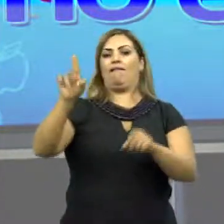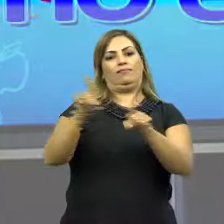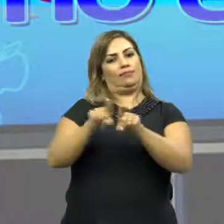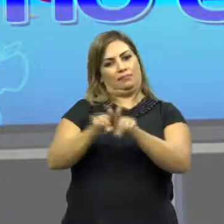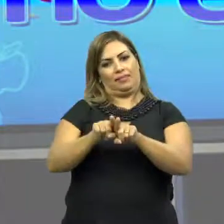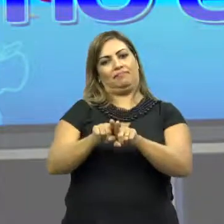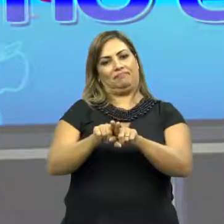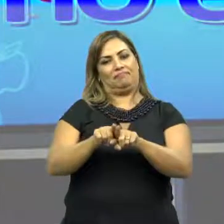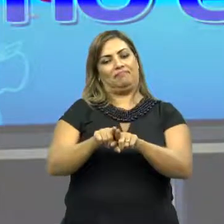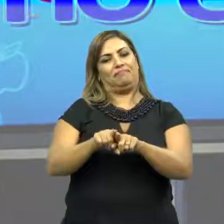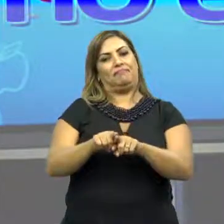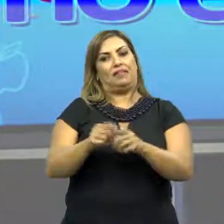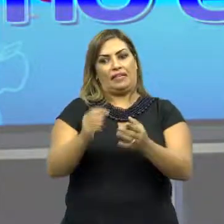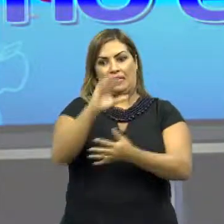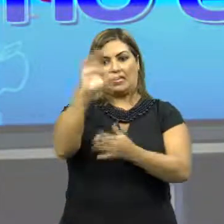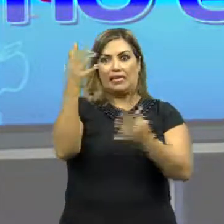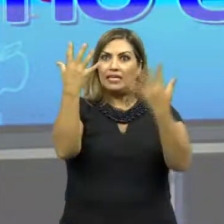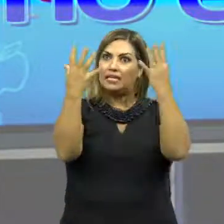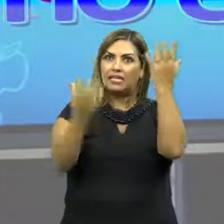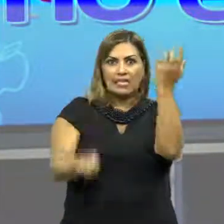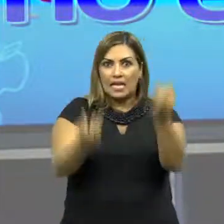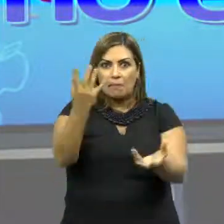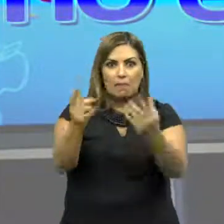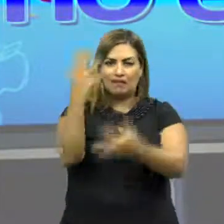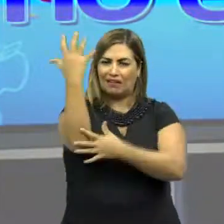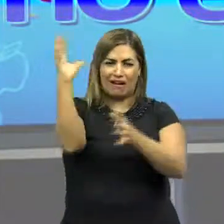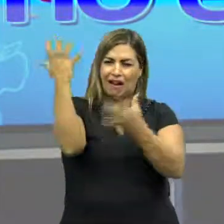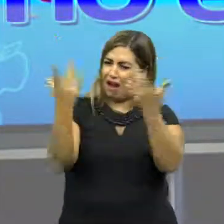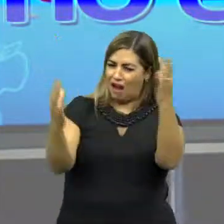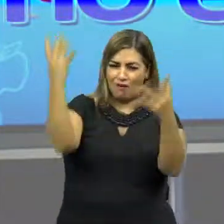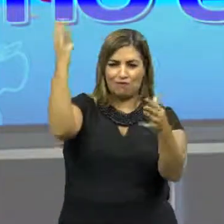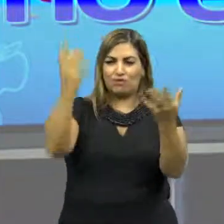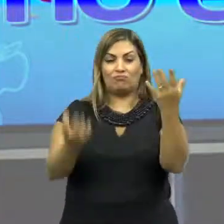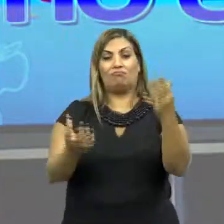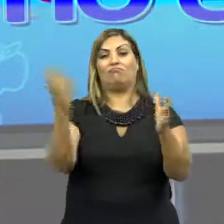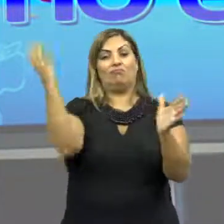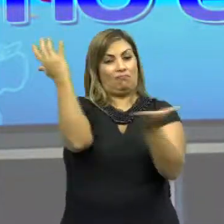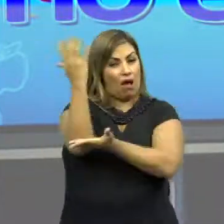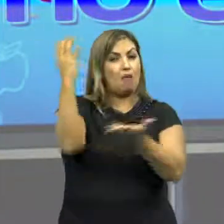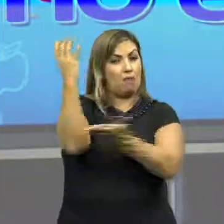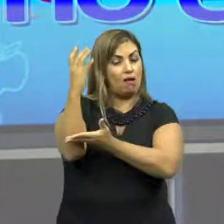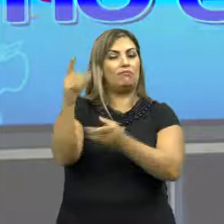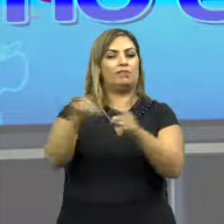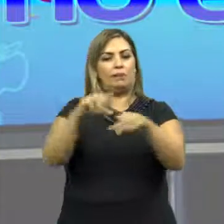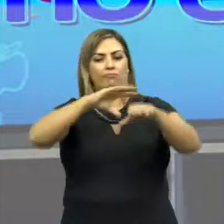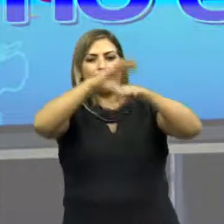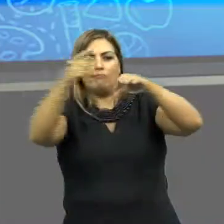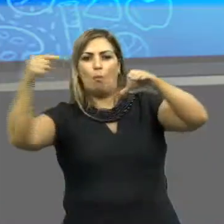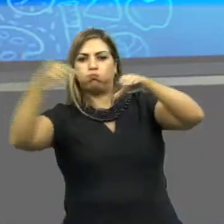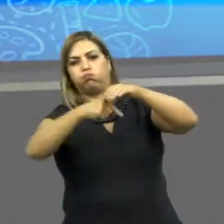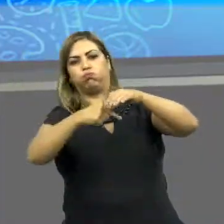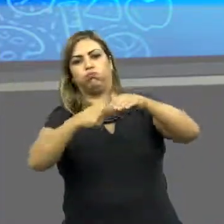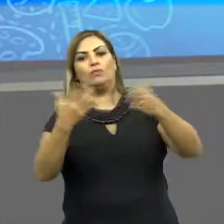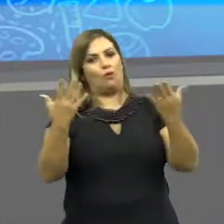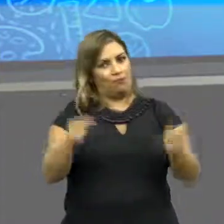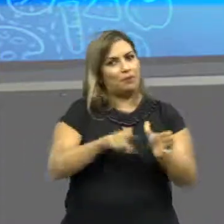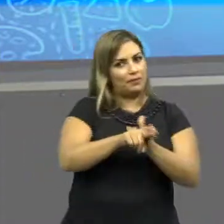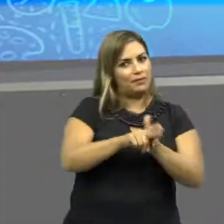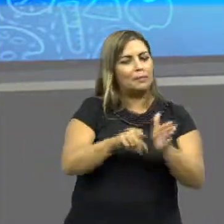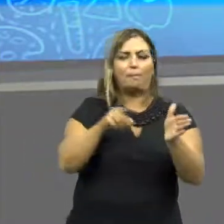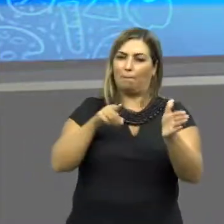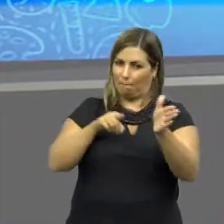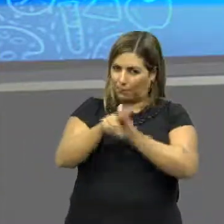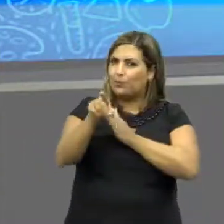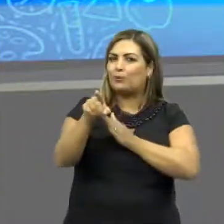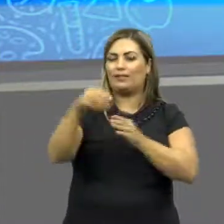-condicionados. E até mesmo as queimadas e desmatamentos provocam um grande buraco na camada de ozônio. Vamos analisar, então,